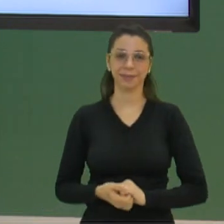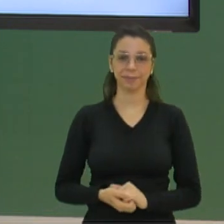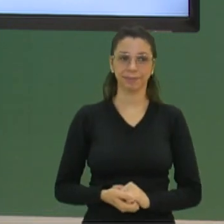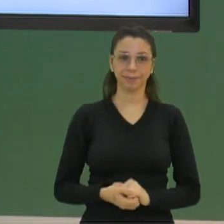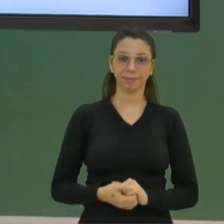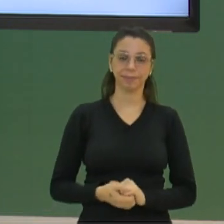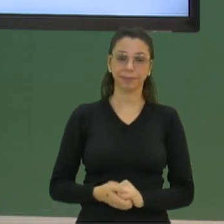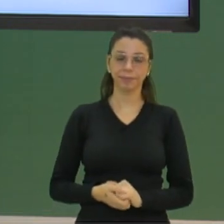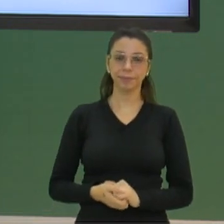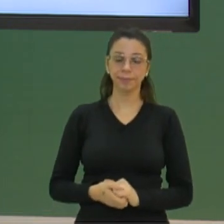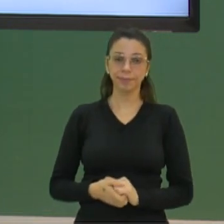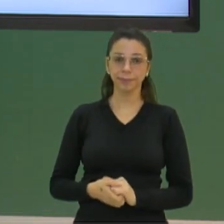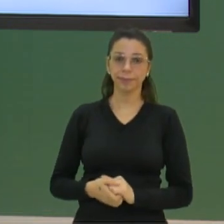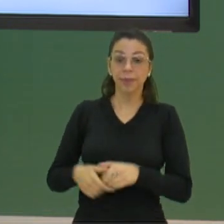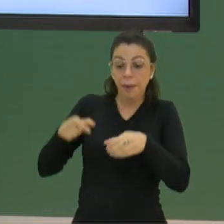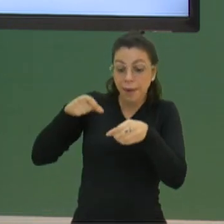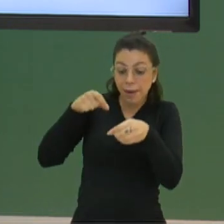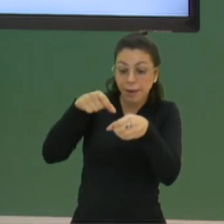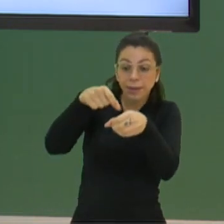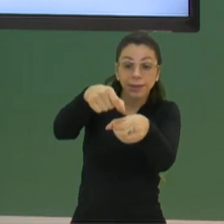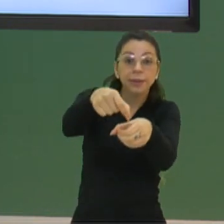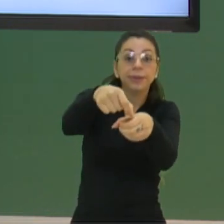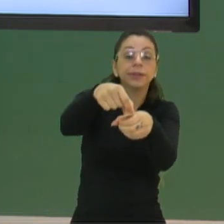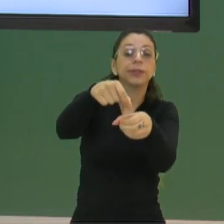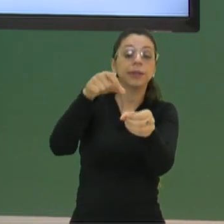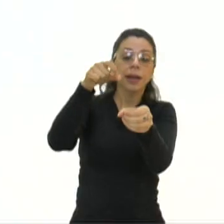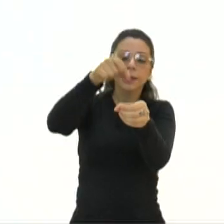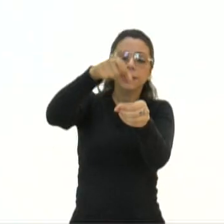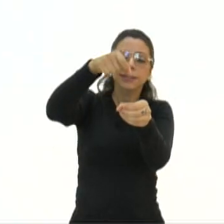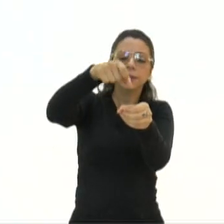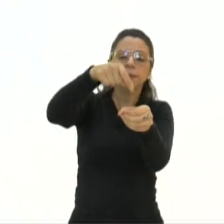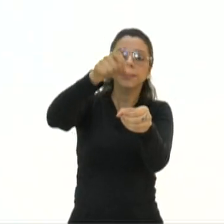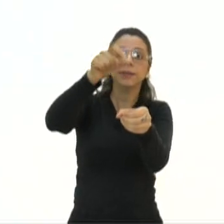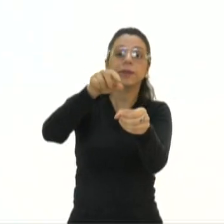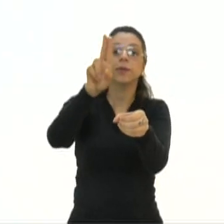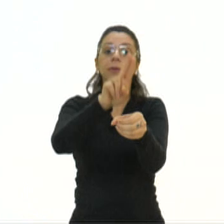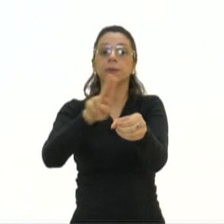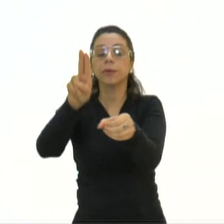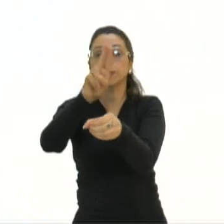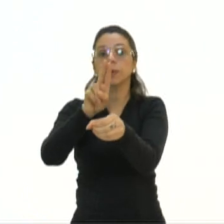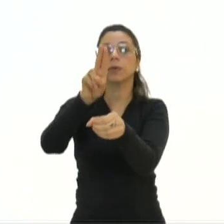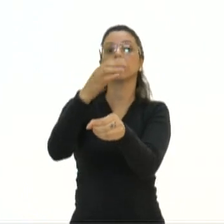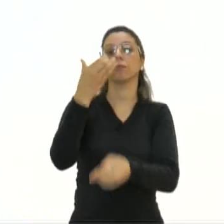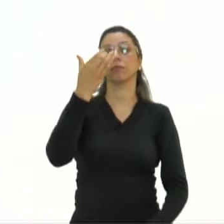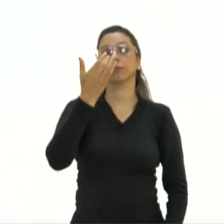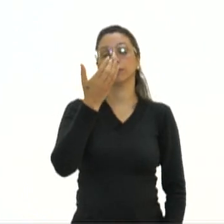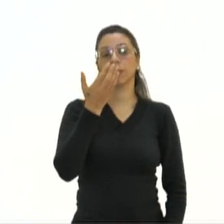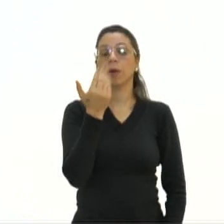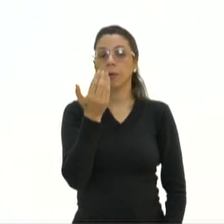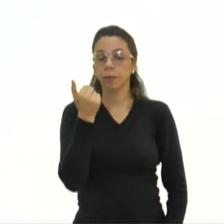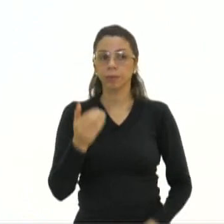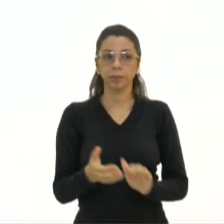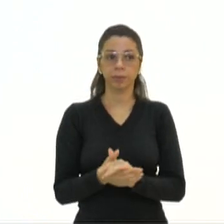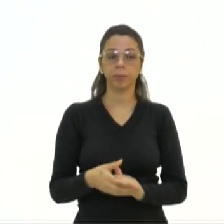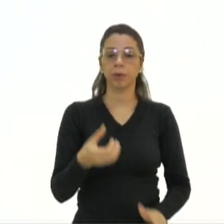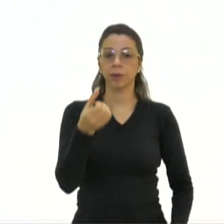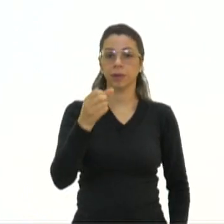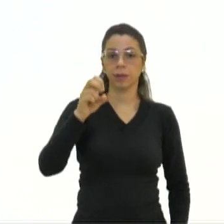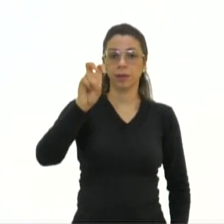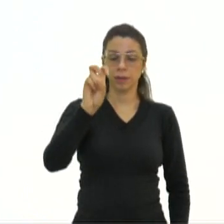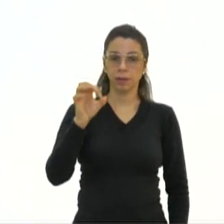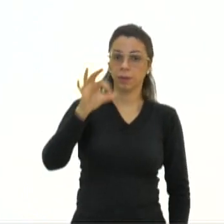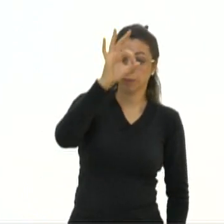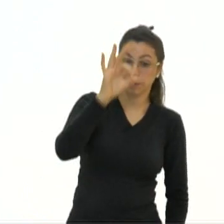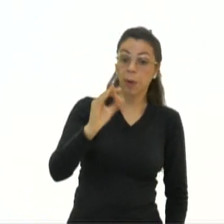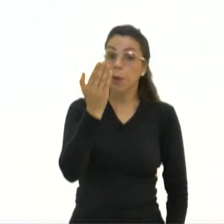As sementes que a gente vai falar agora, são as sementes produzidas na nossa alimentação. 65% dos